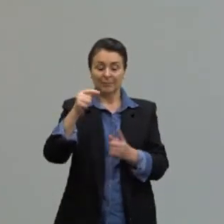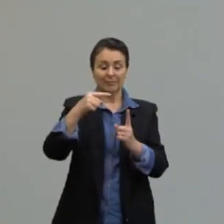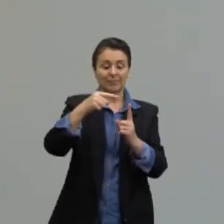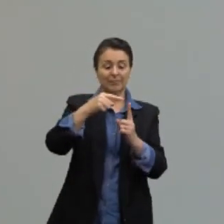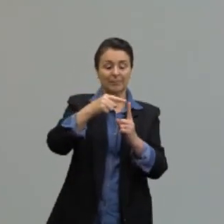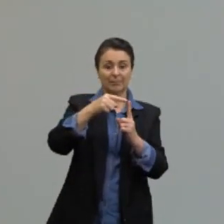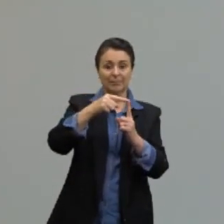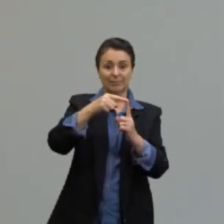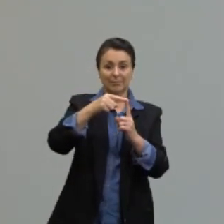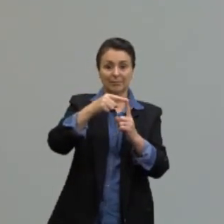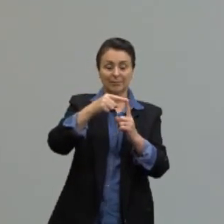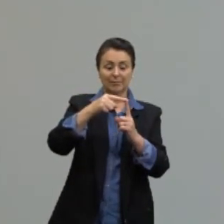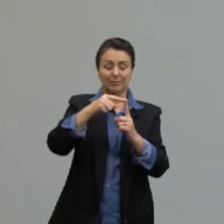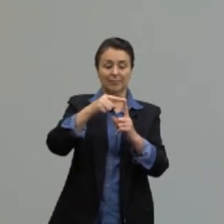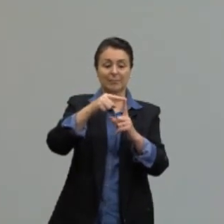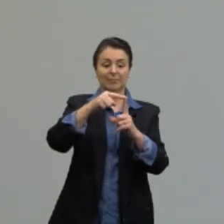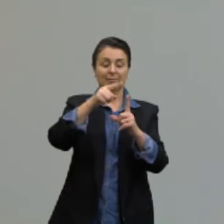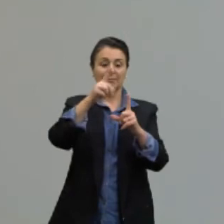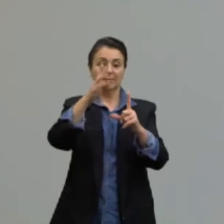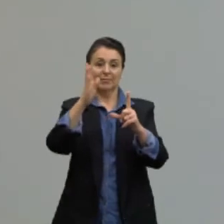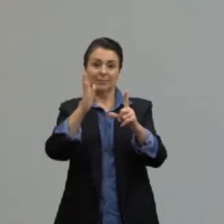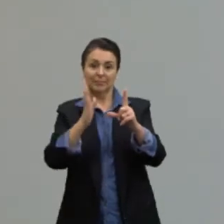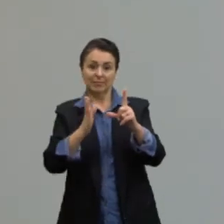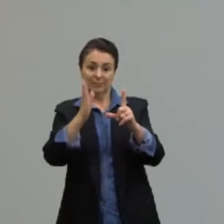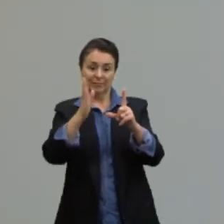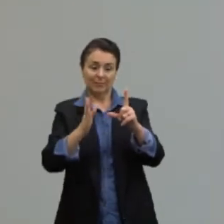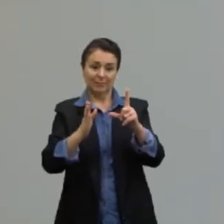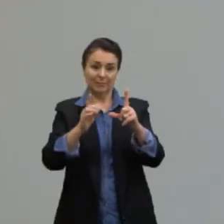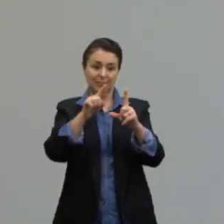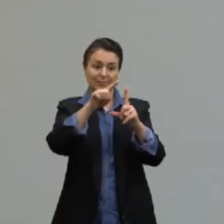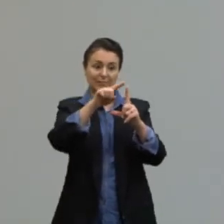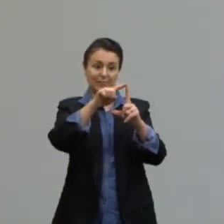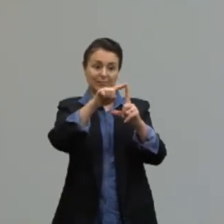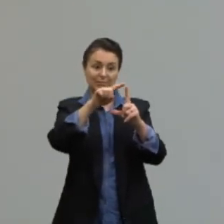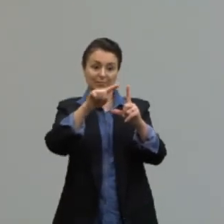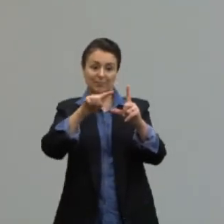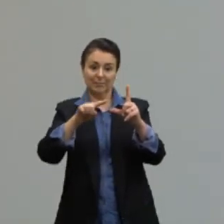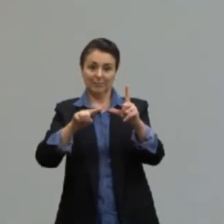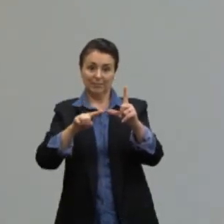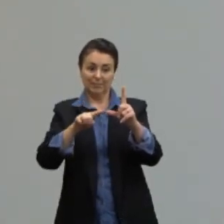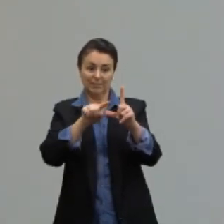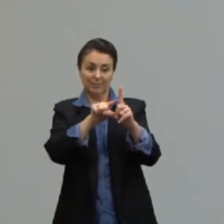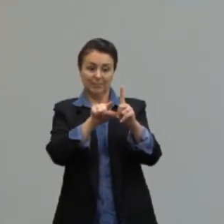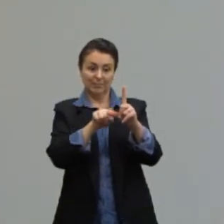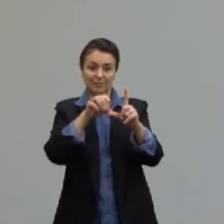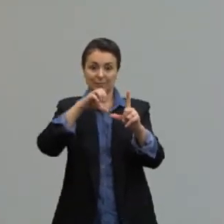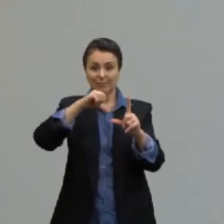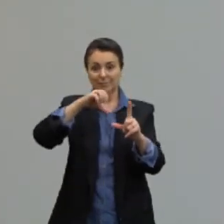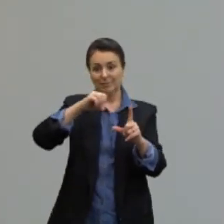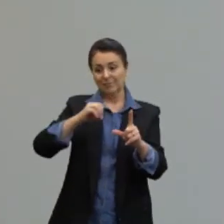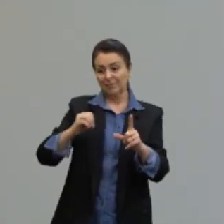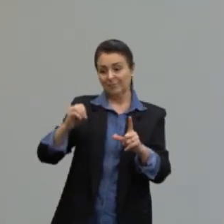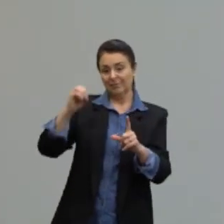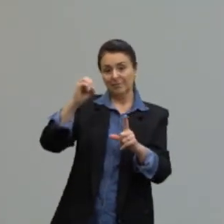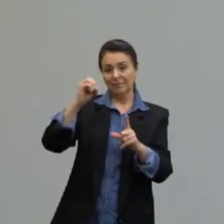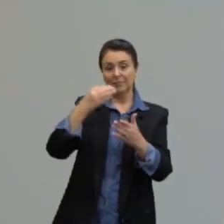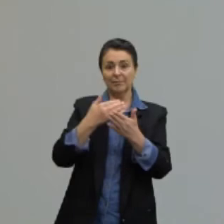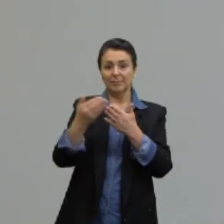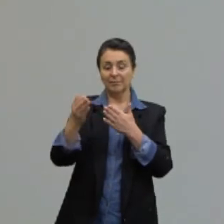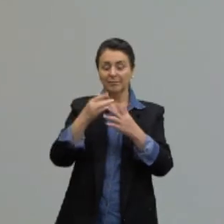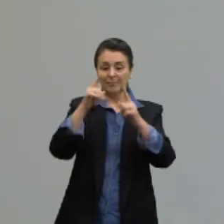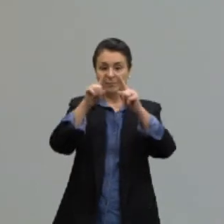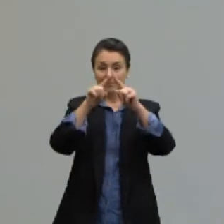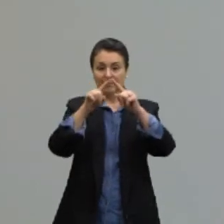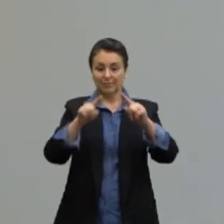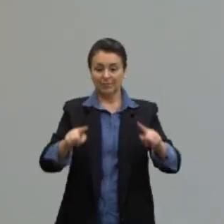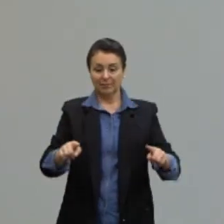o lado oposto, né? Formando ali um ângulo de 90 graus, né? Em qualquer um dos triângulos